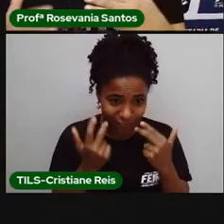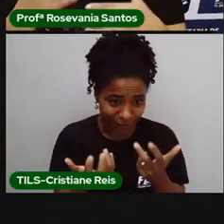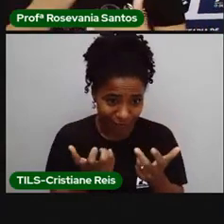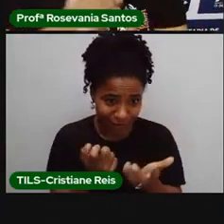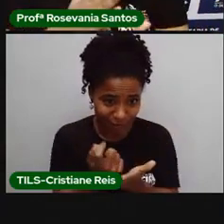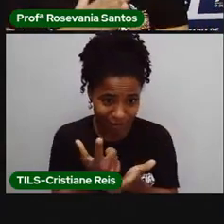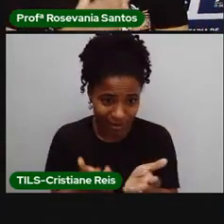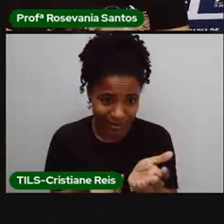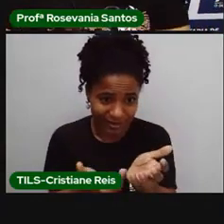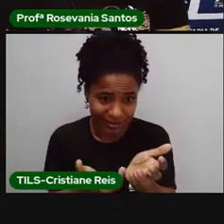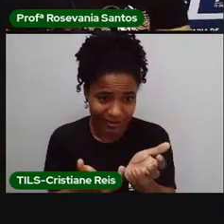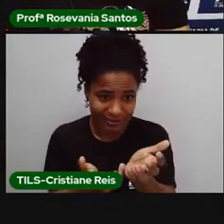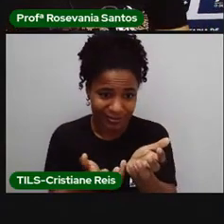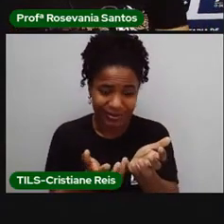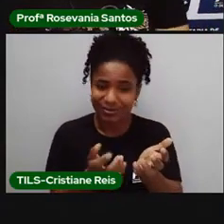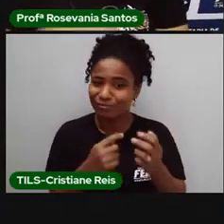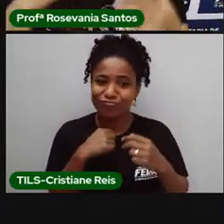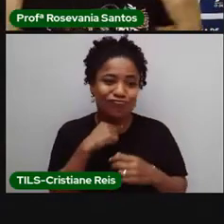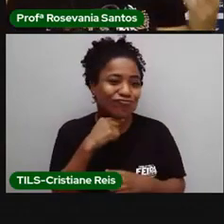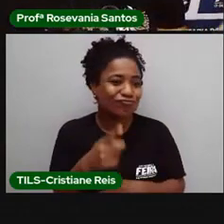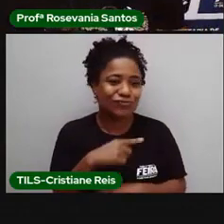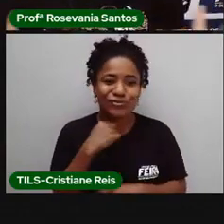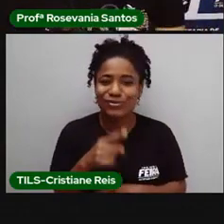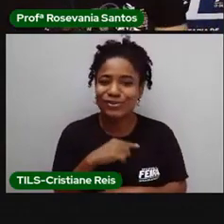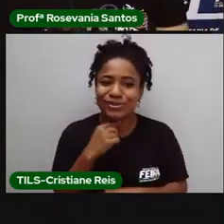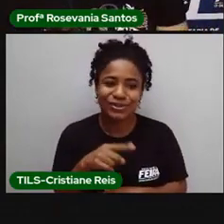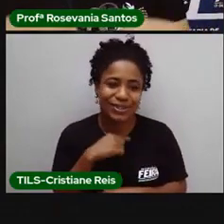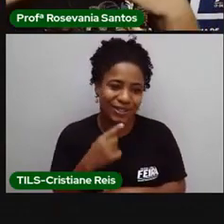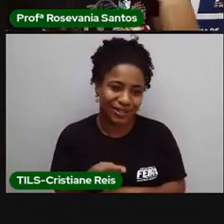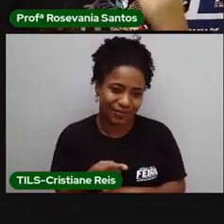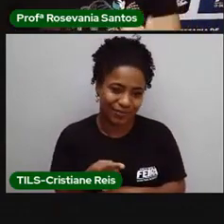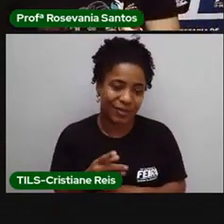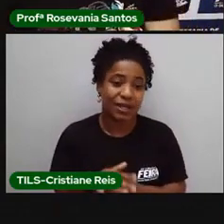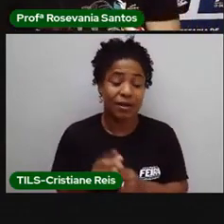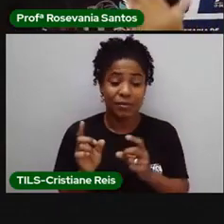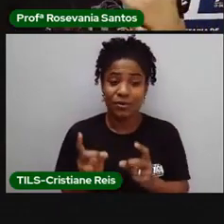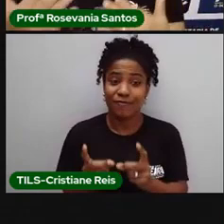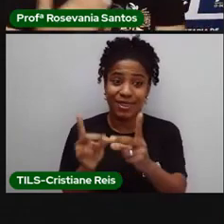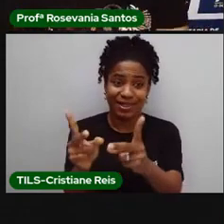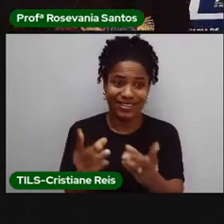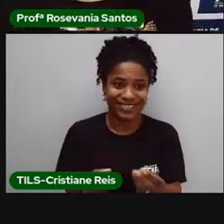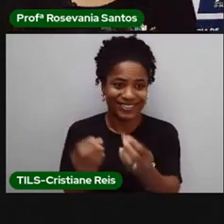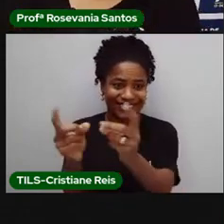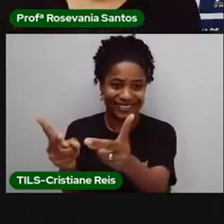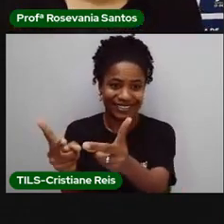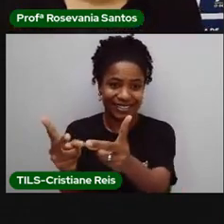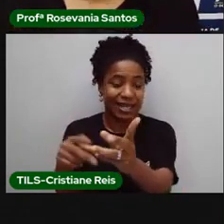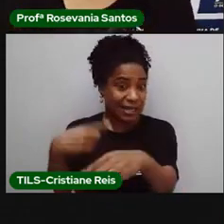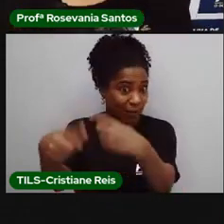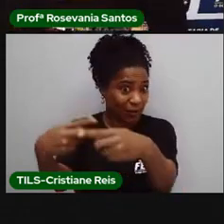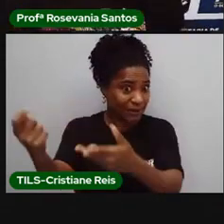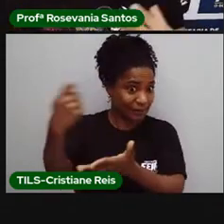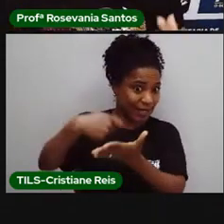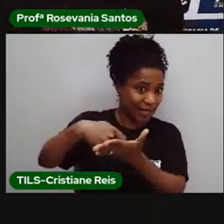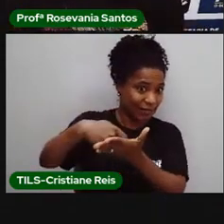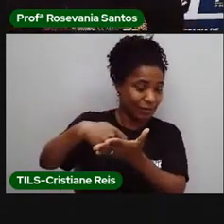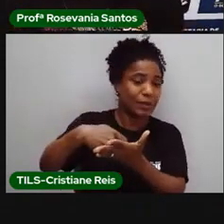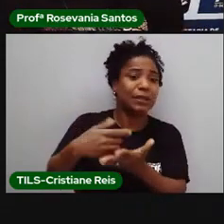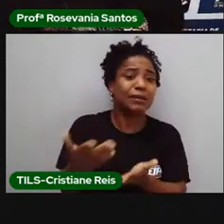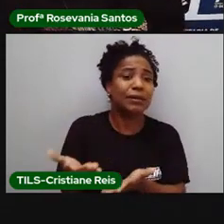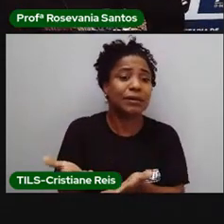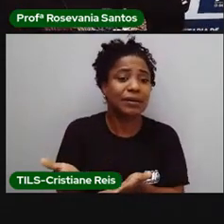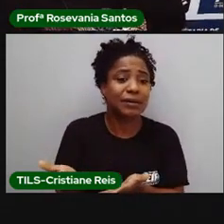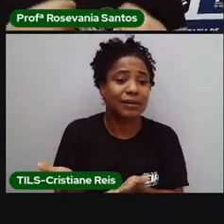certo entrave ali. E cobrar, então, tem gente que consegue até vender, mas cobrar já fica um pouco mais difícil. Então,